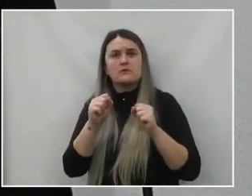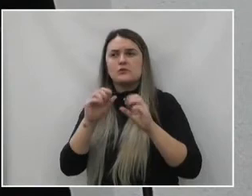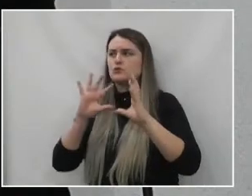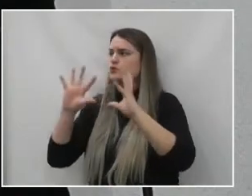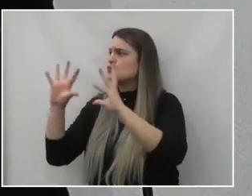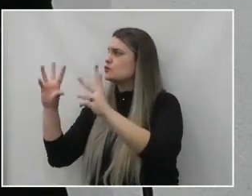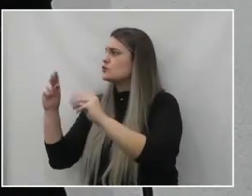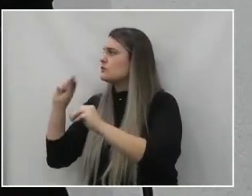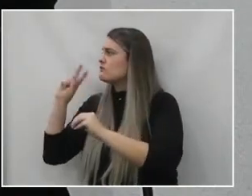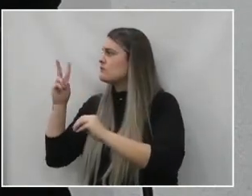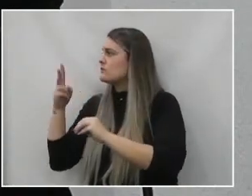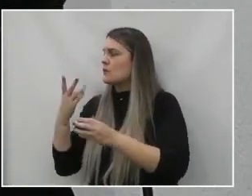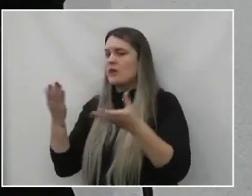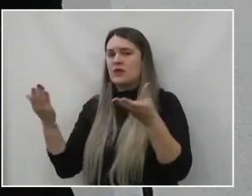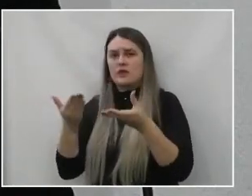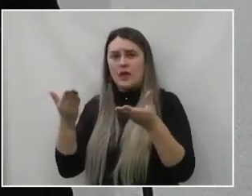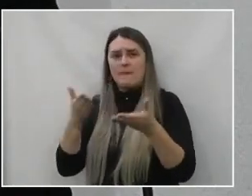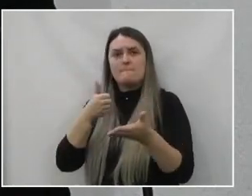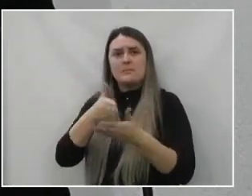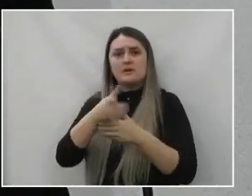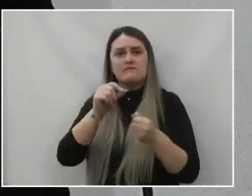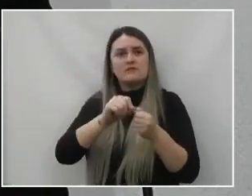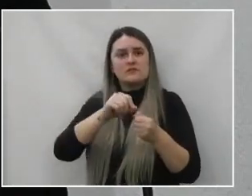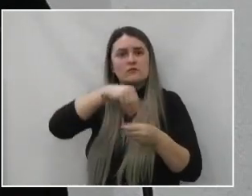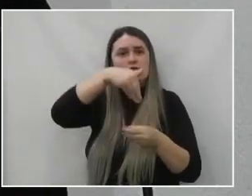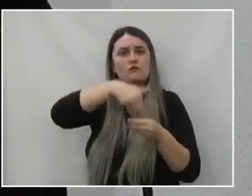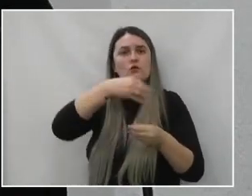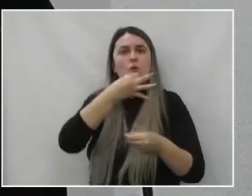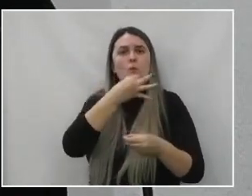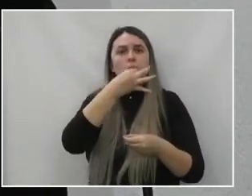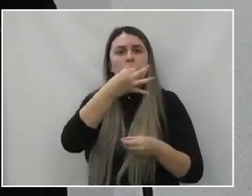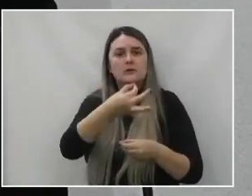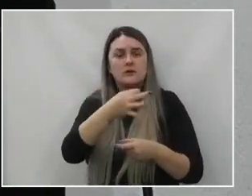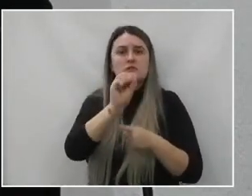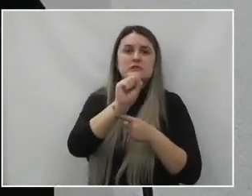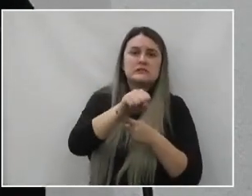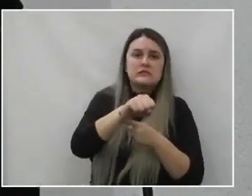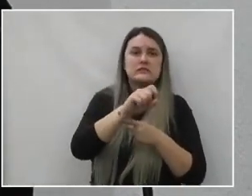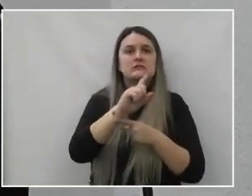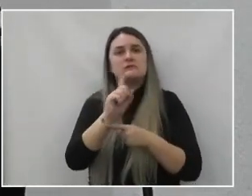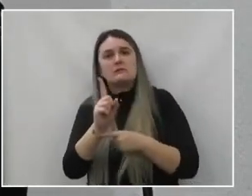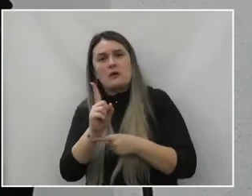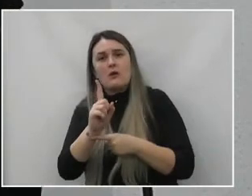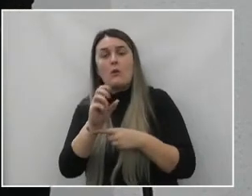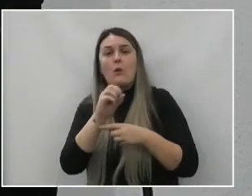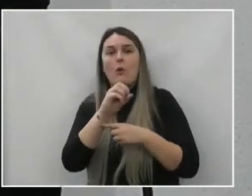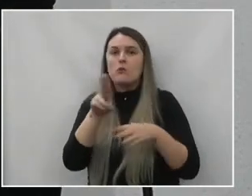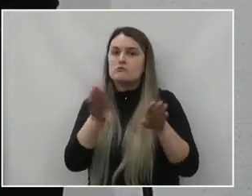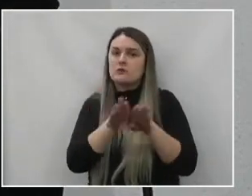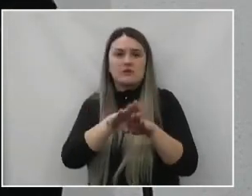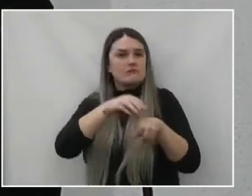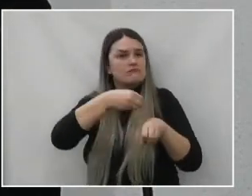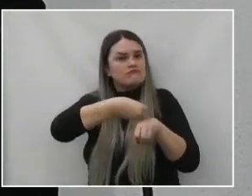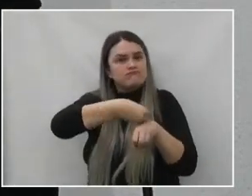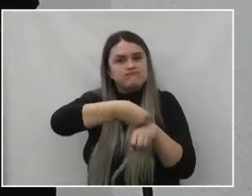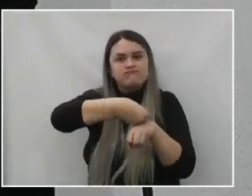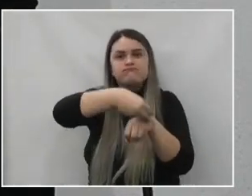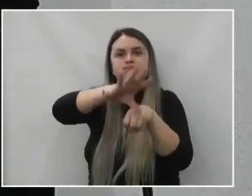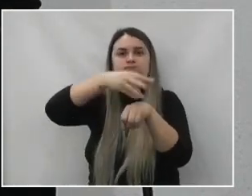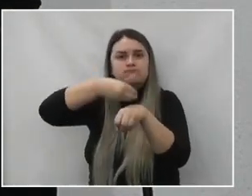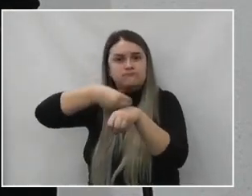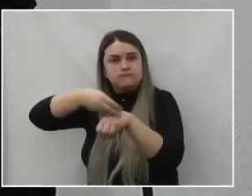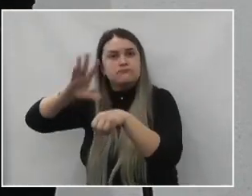vereadores que queiram participar e opinar, assim como dar maior visibilidade e